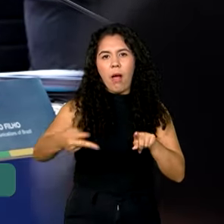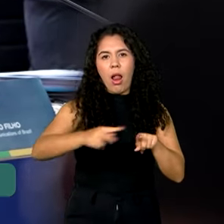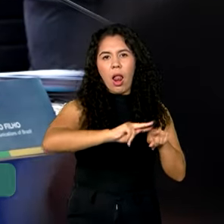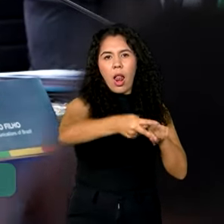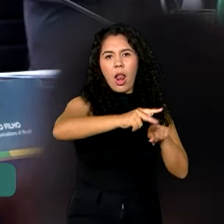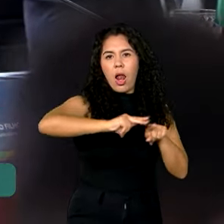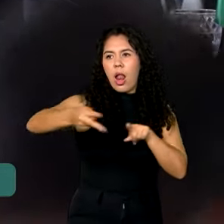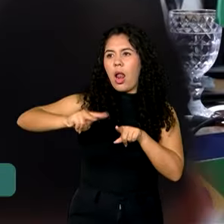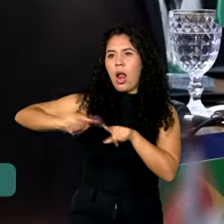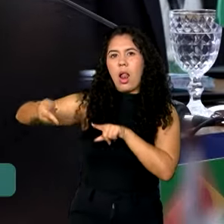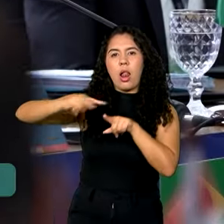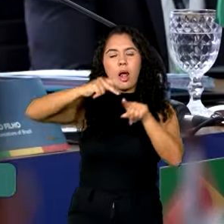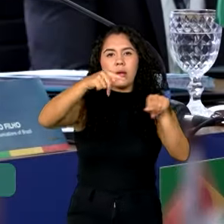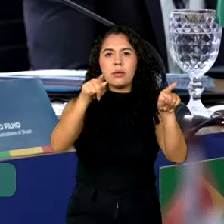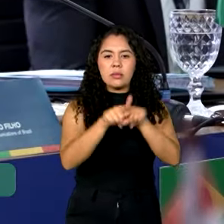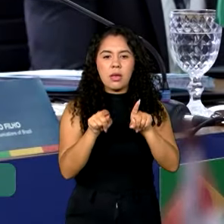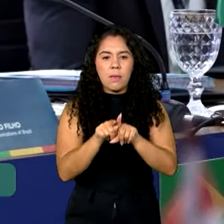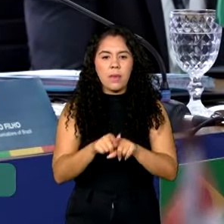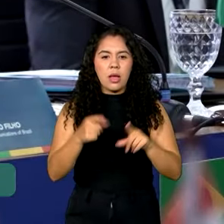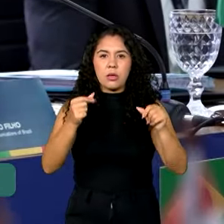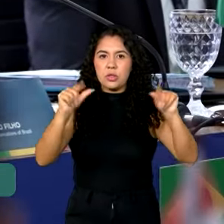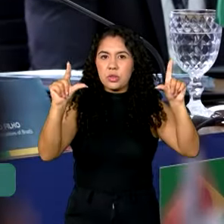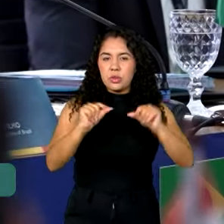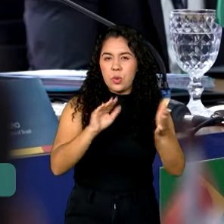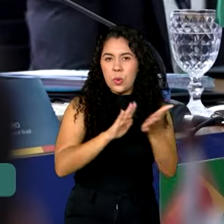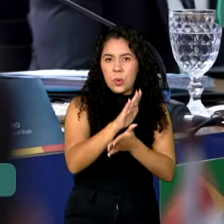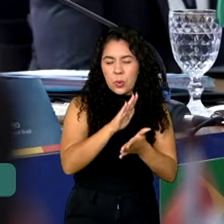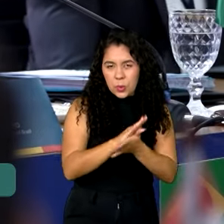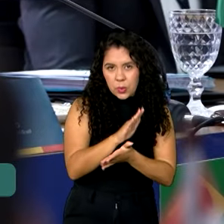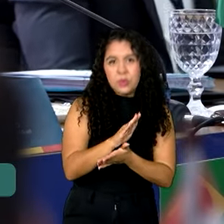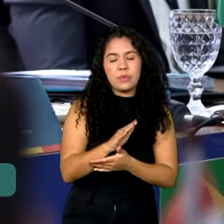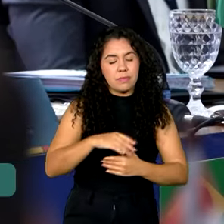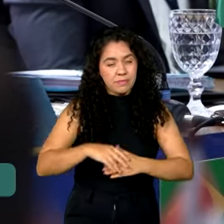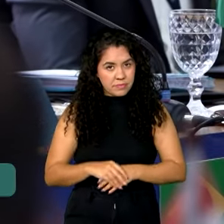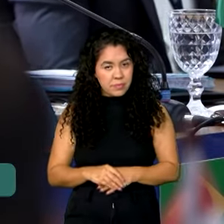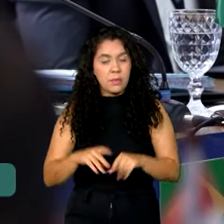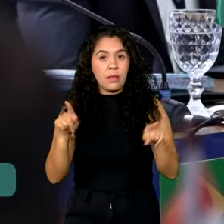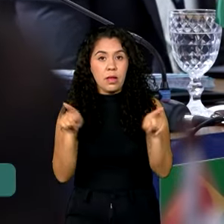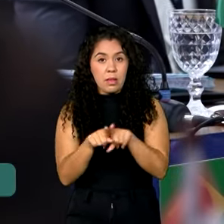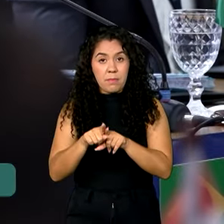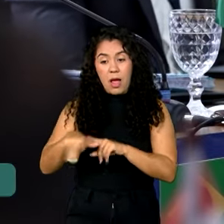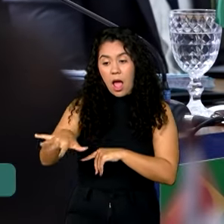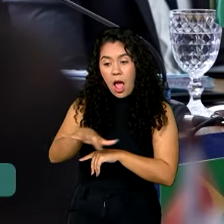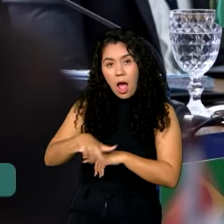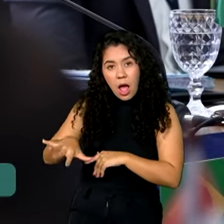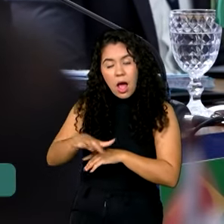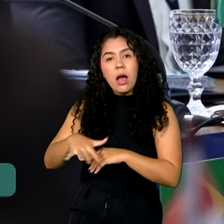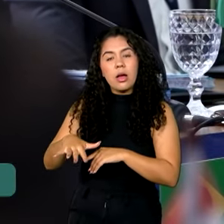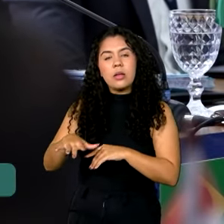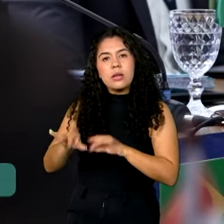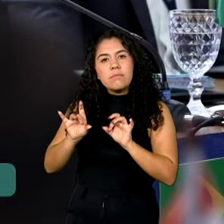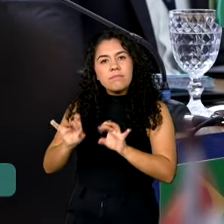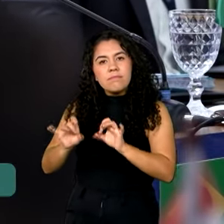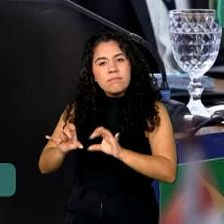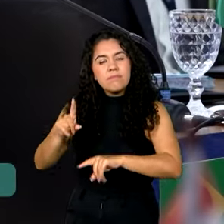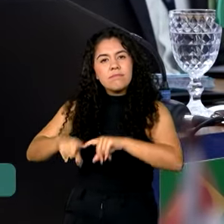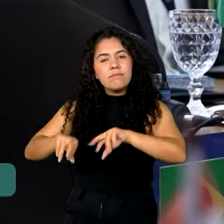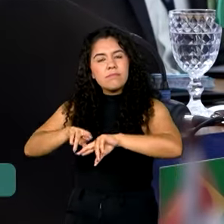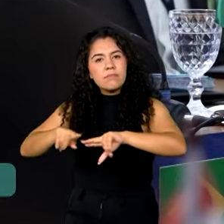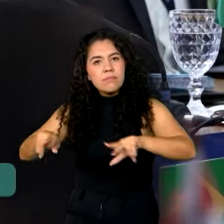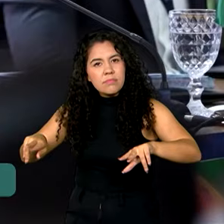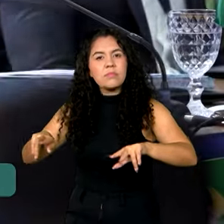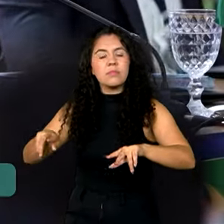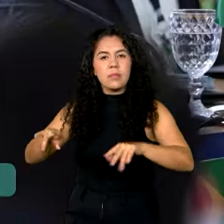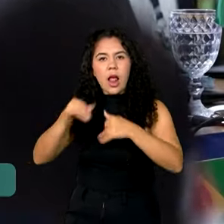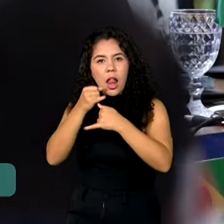reduzindo os custos de transação. Já o comércio eletrônico brasileiro cresce